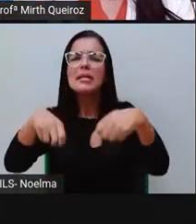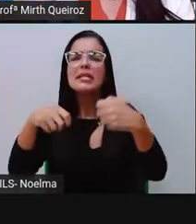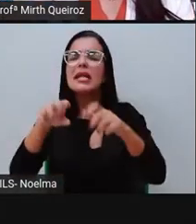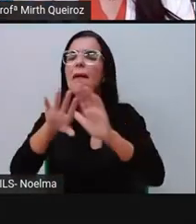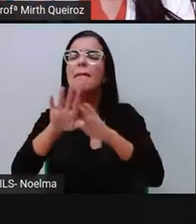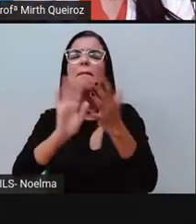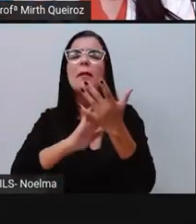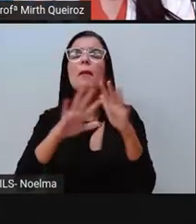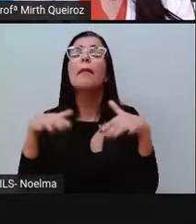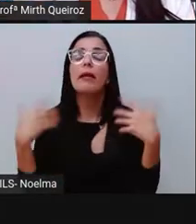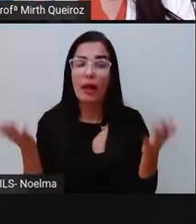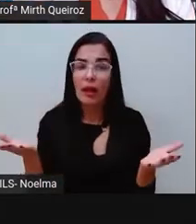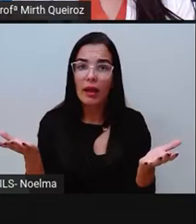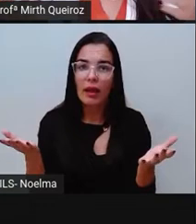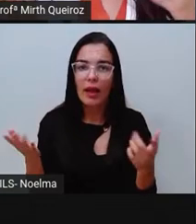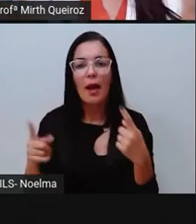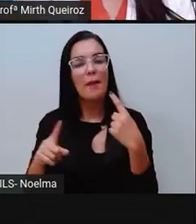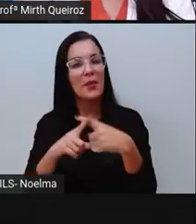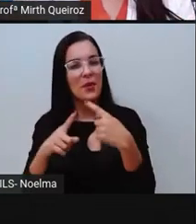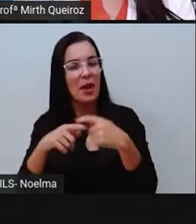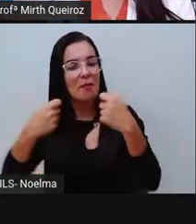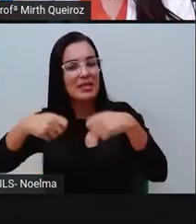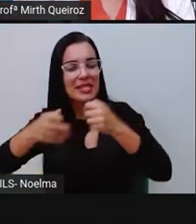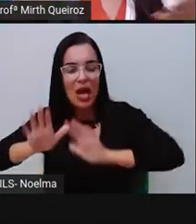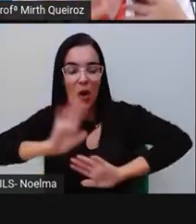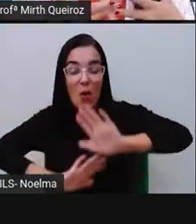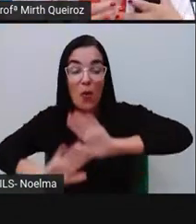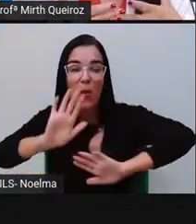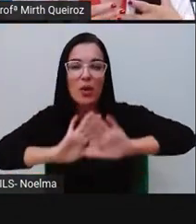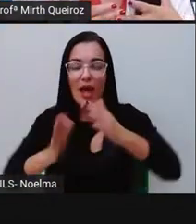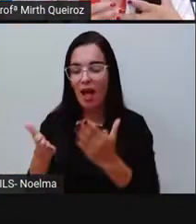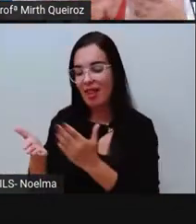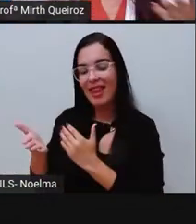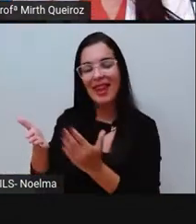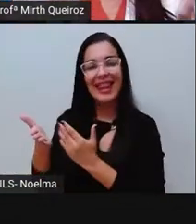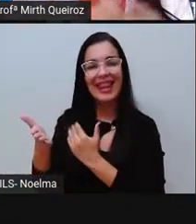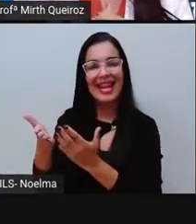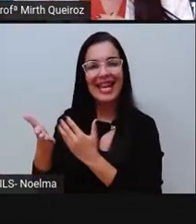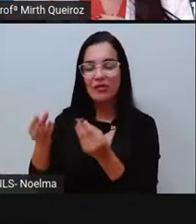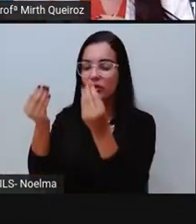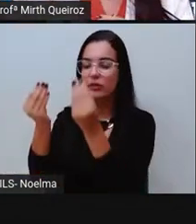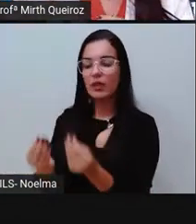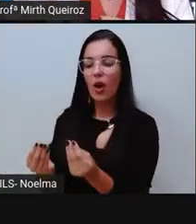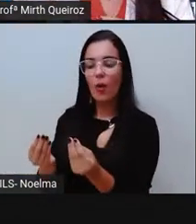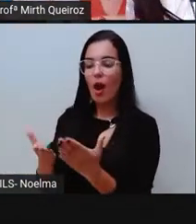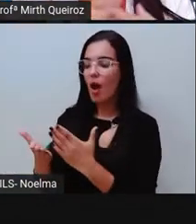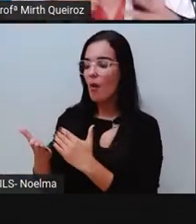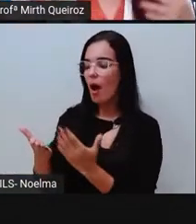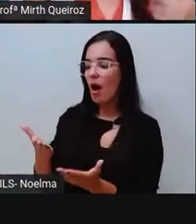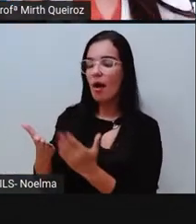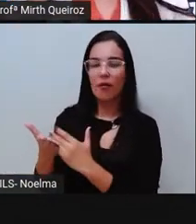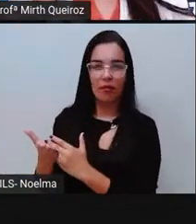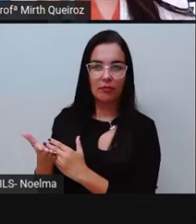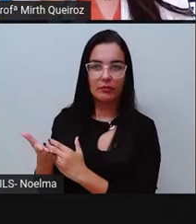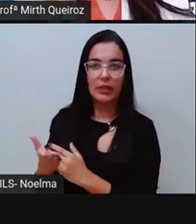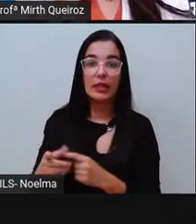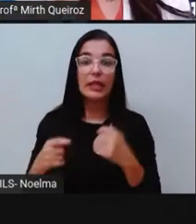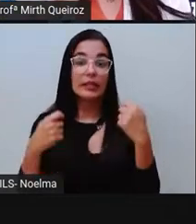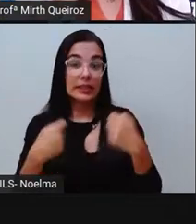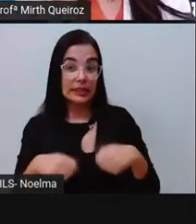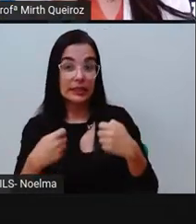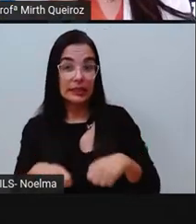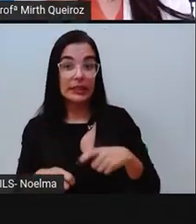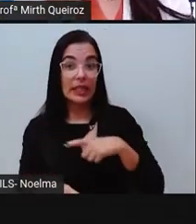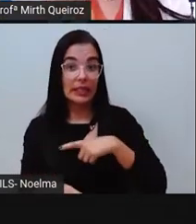que nós vamos precisar das nossas mãos? Para cuidarmos, né? Dos livros que a gente irá ler. Precisamos também